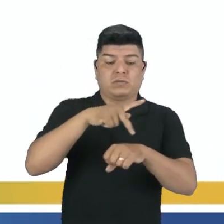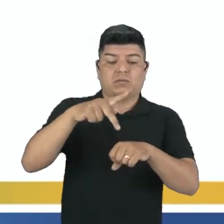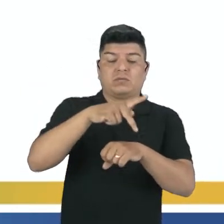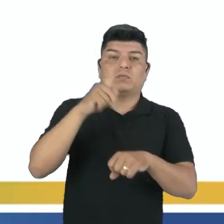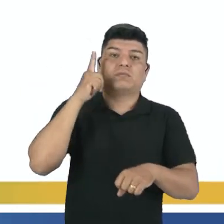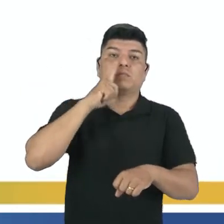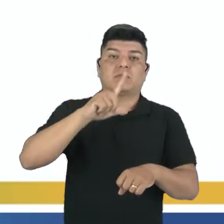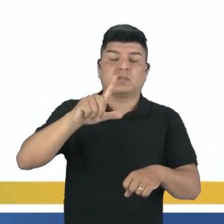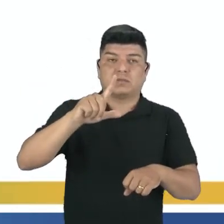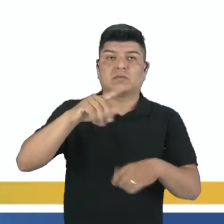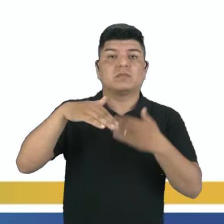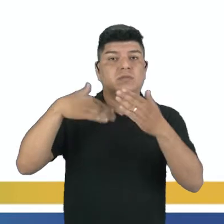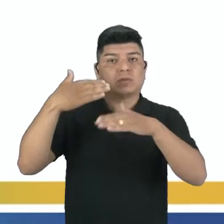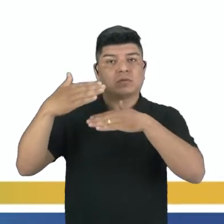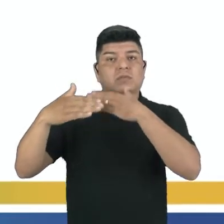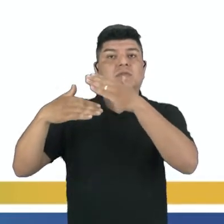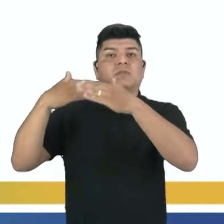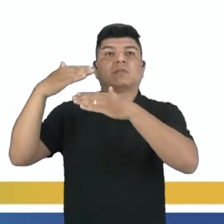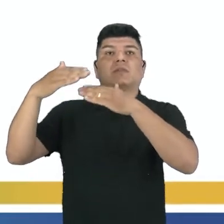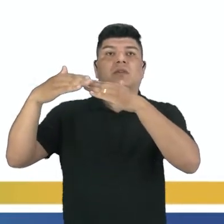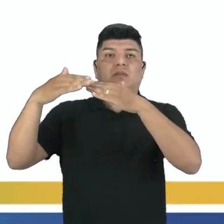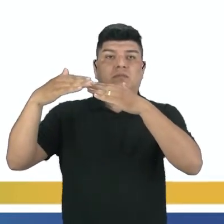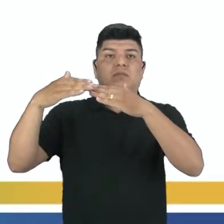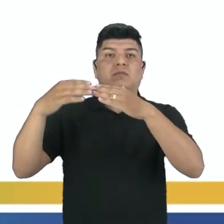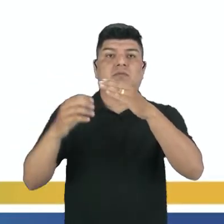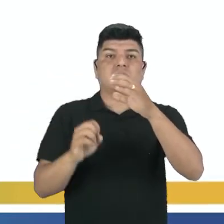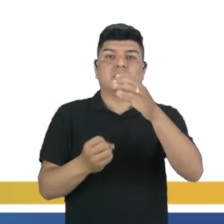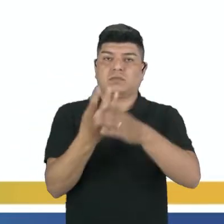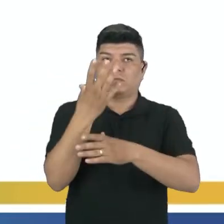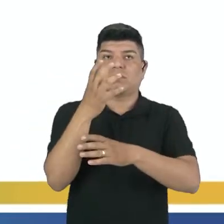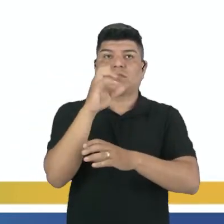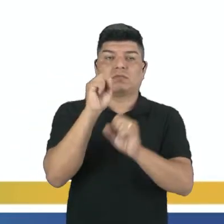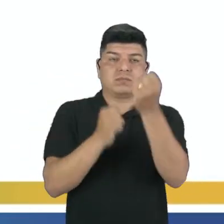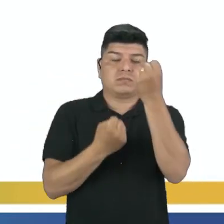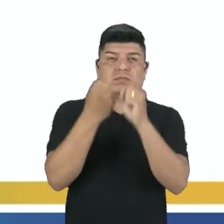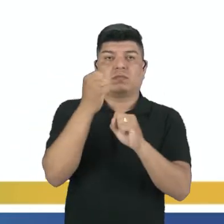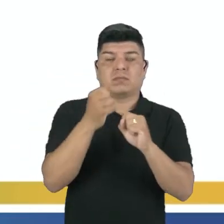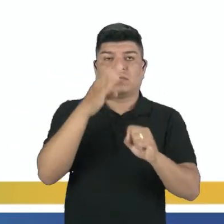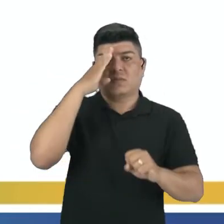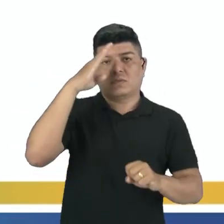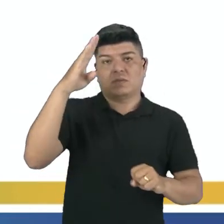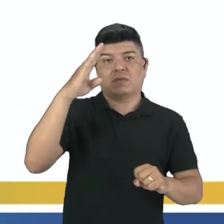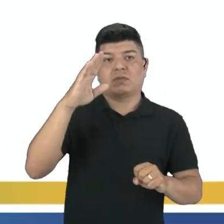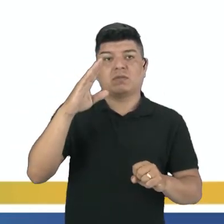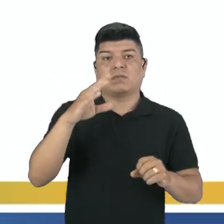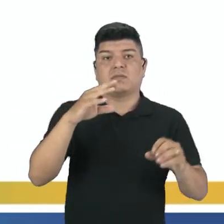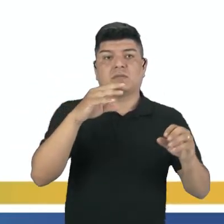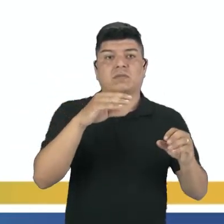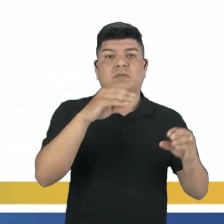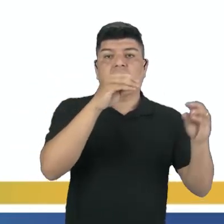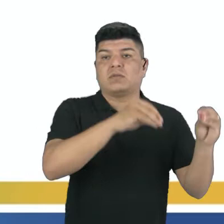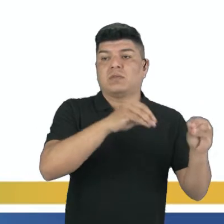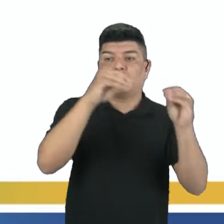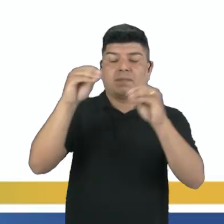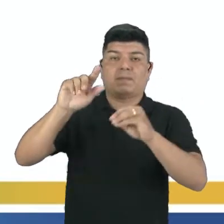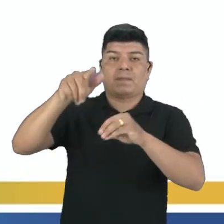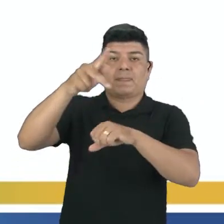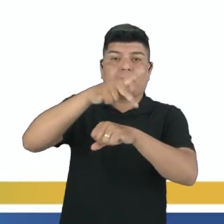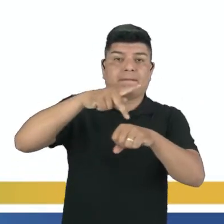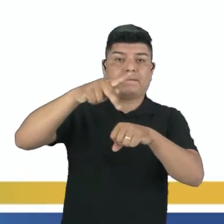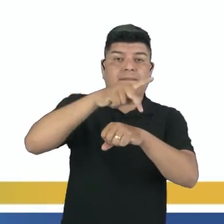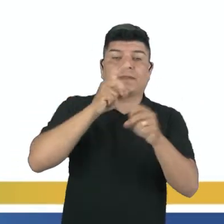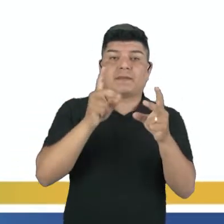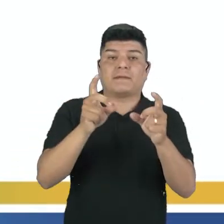consegue se desenvolver na questão da produção industrial, principalmente quando ele consegue exportar esses produtos. Porque